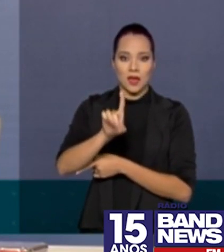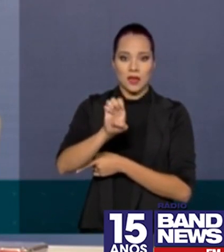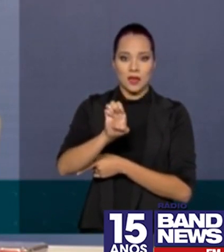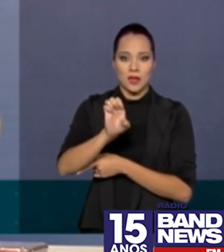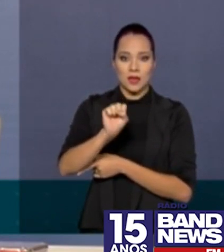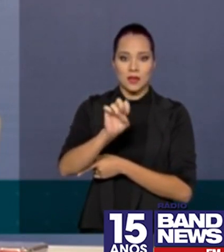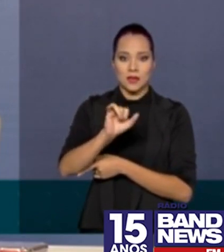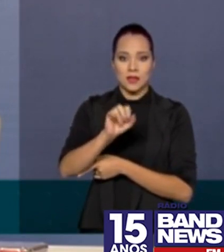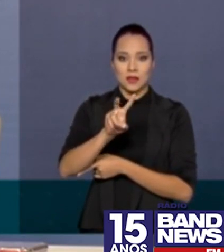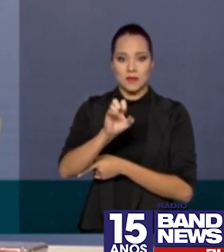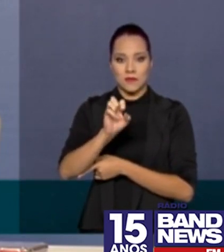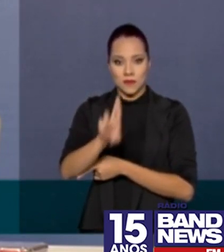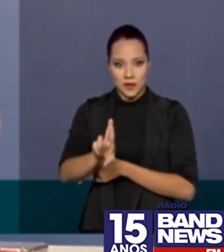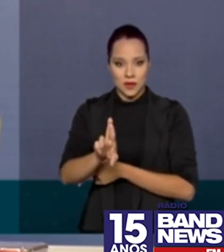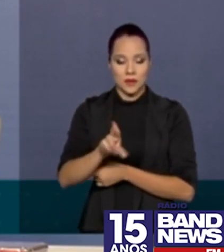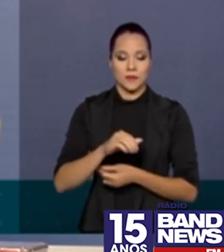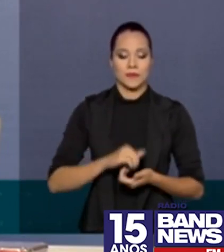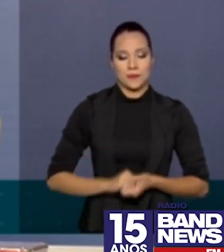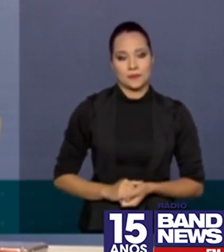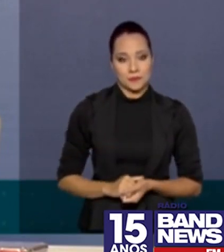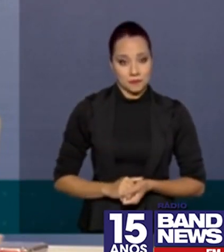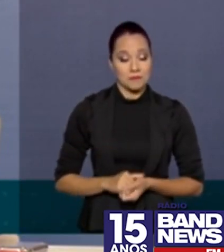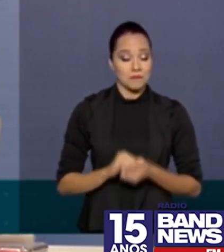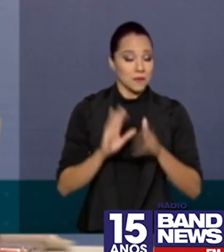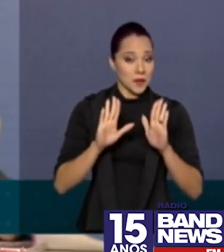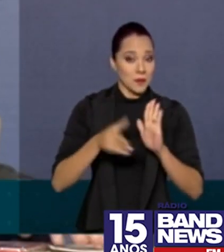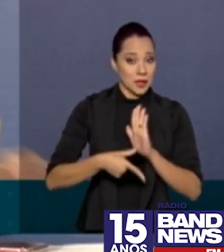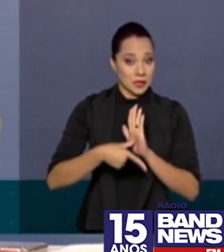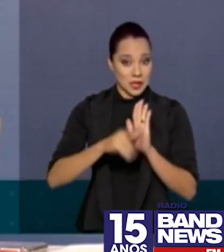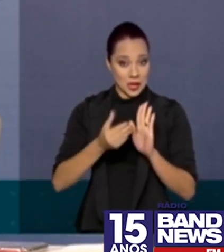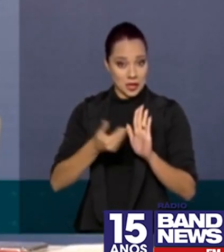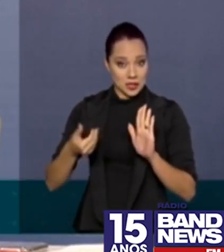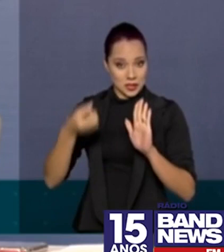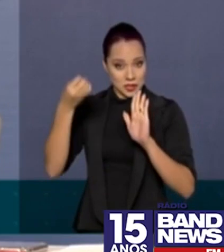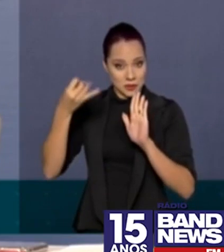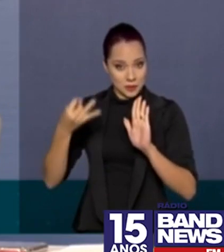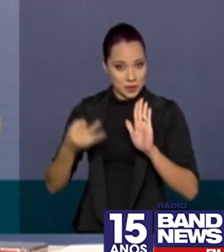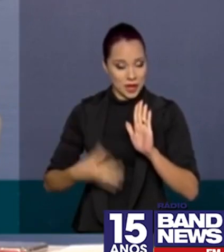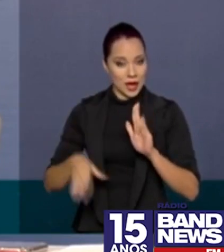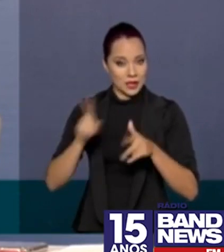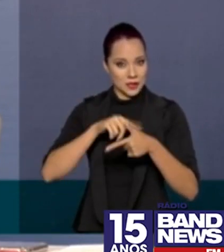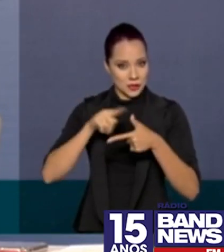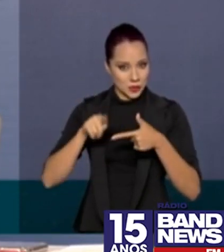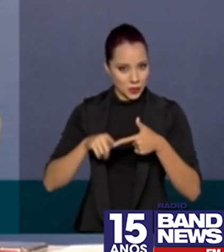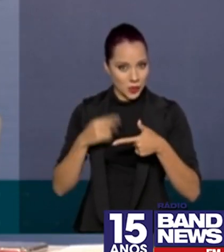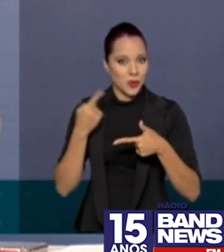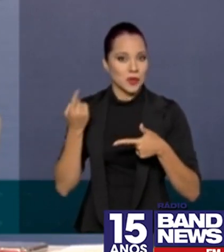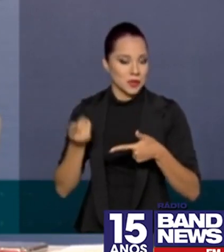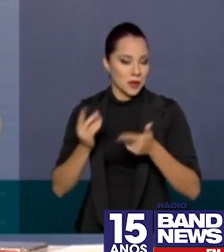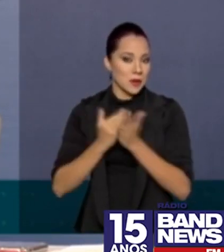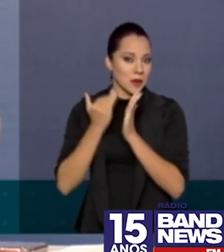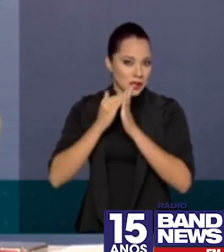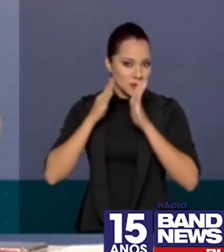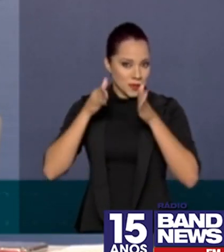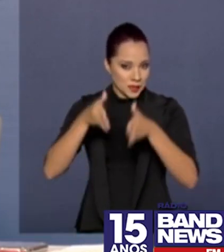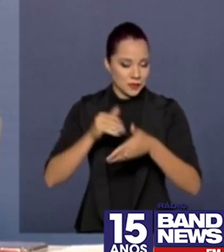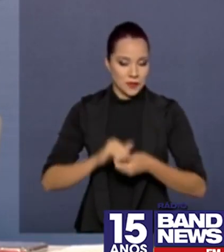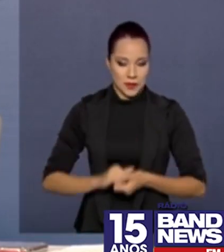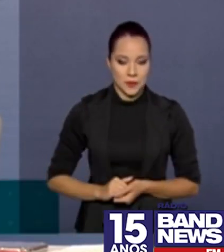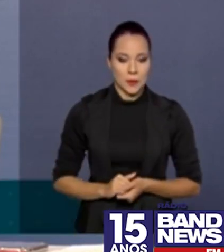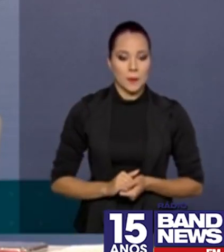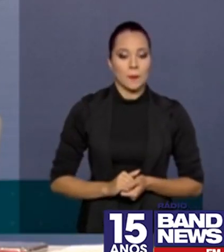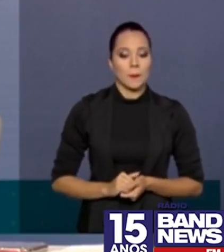Gilead. Bom, mas antes da gente falar sobre essas questões mais específicas do racional